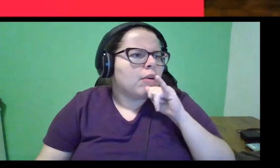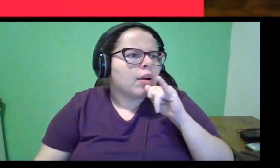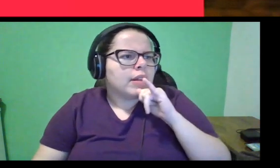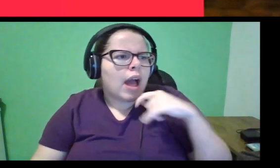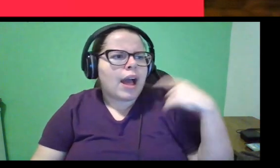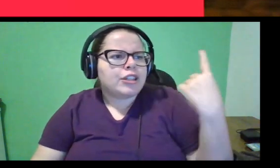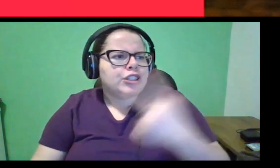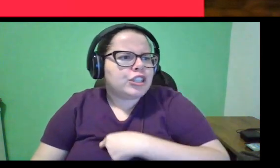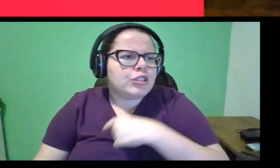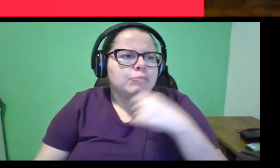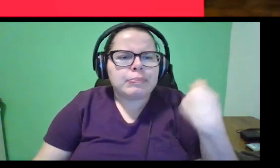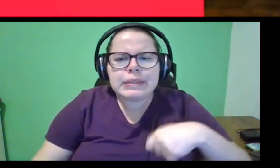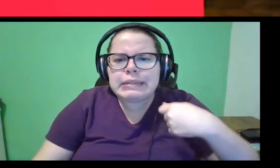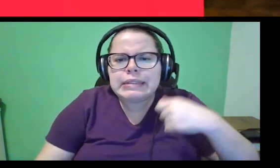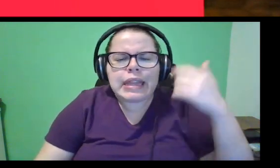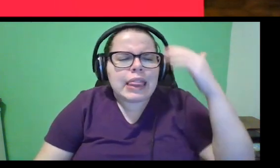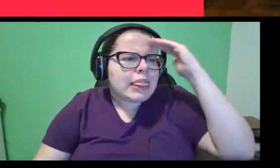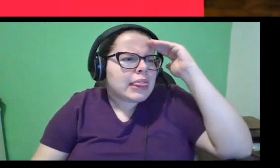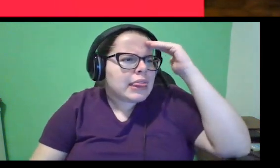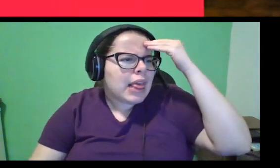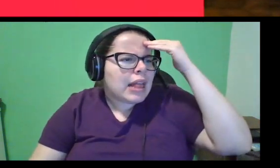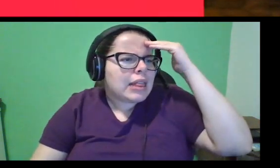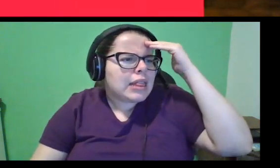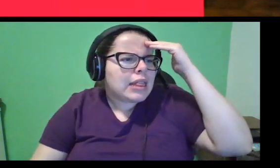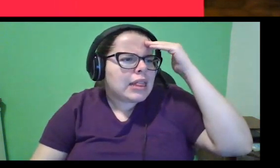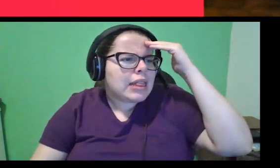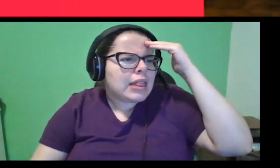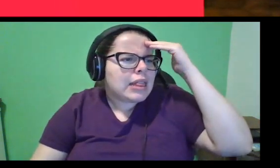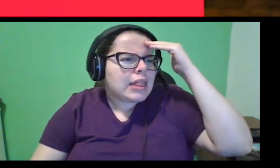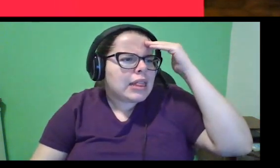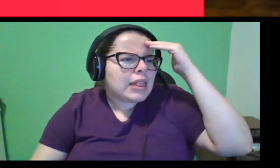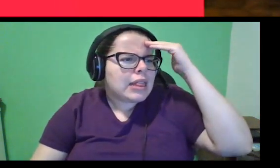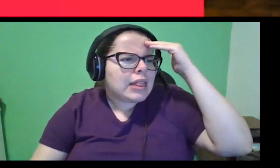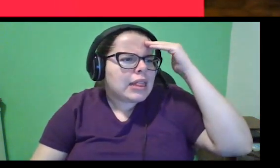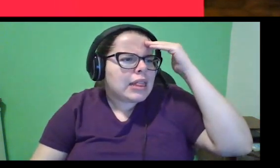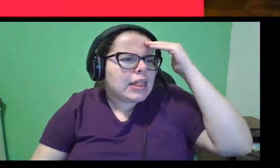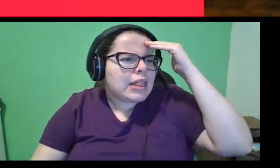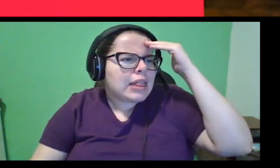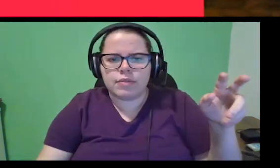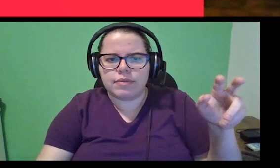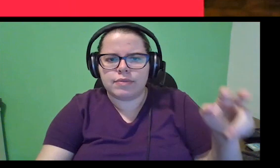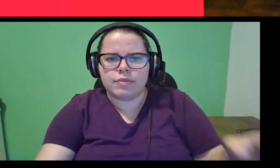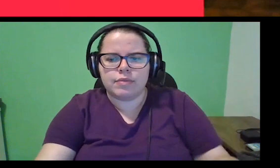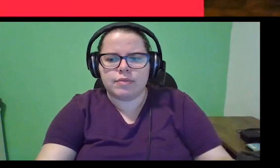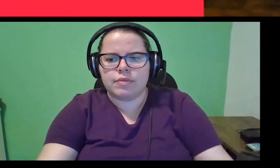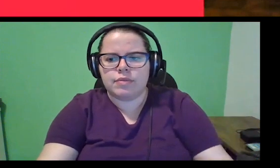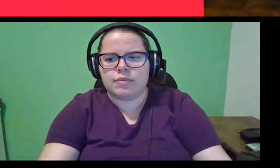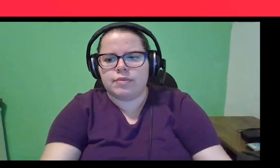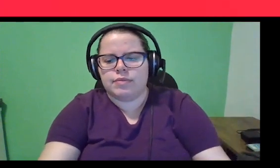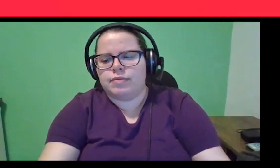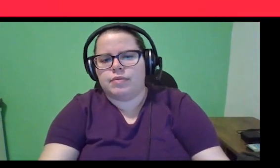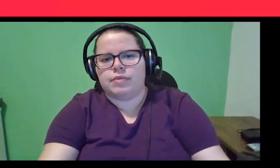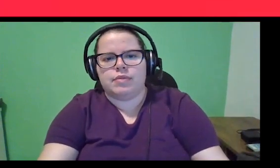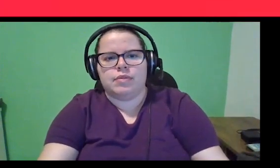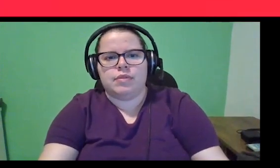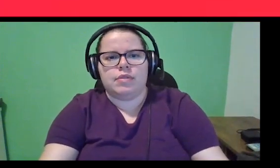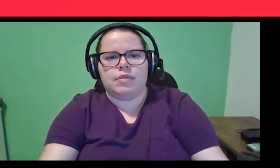entender como, qual é que é a fotografia atual e aonde a gente quer chegar dentro desses pilares aqui.